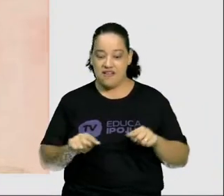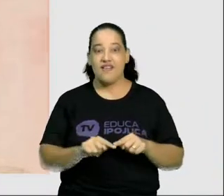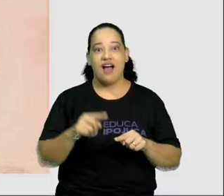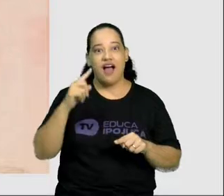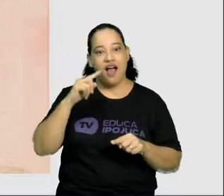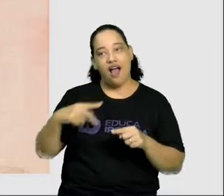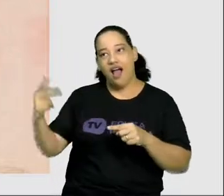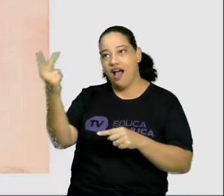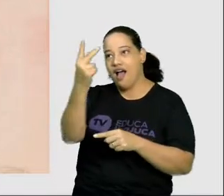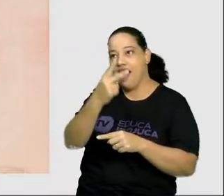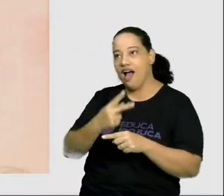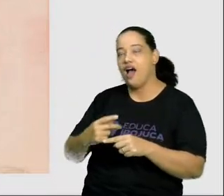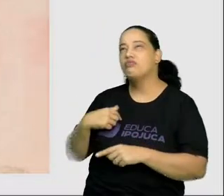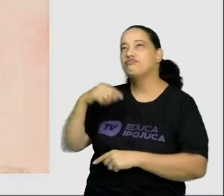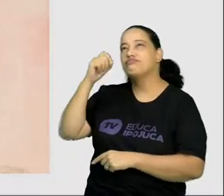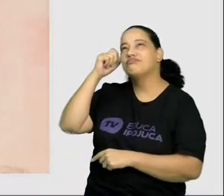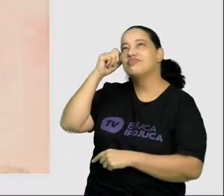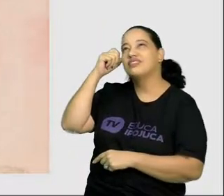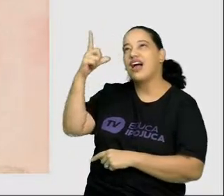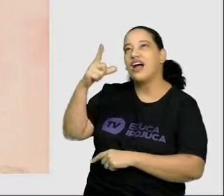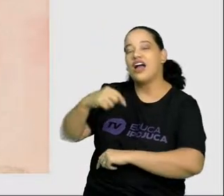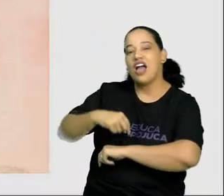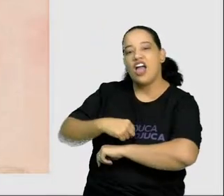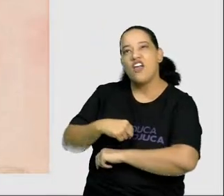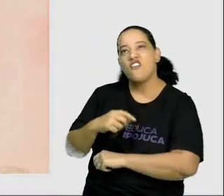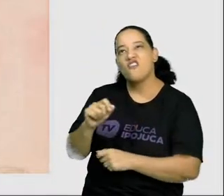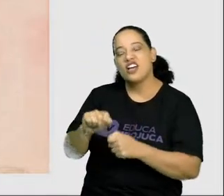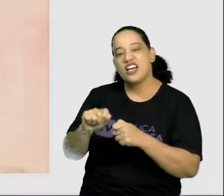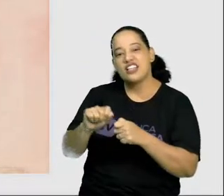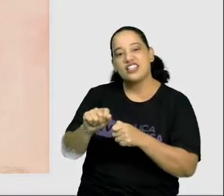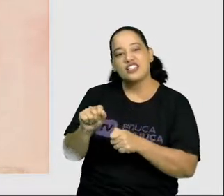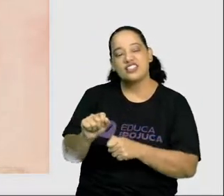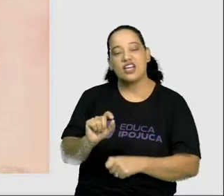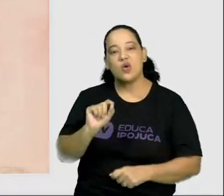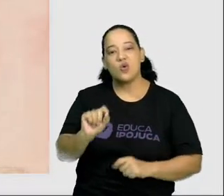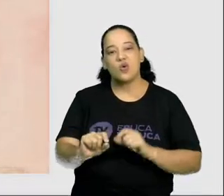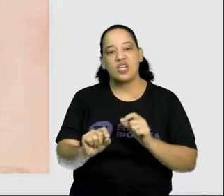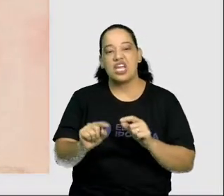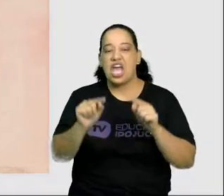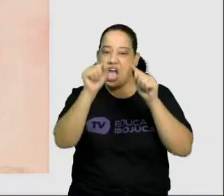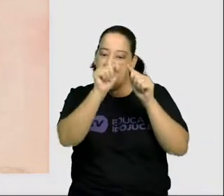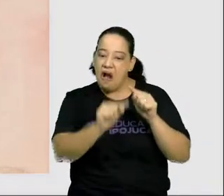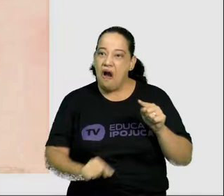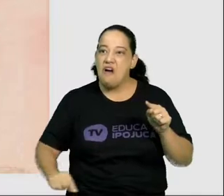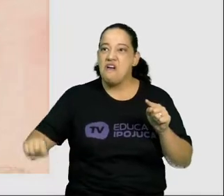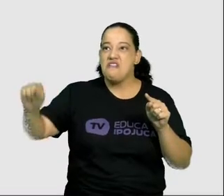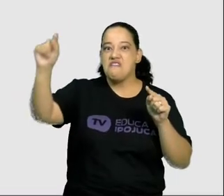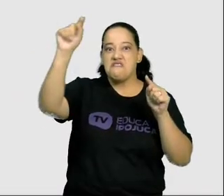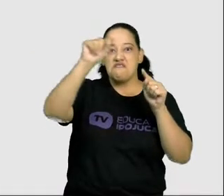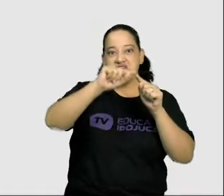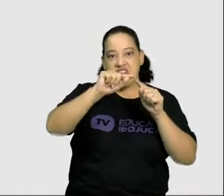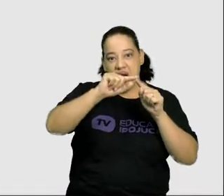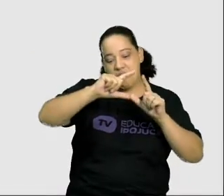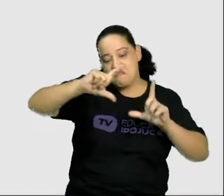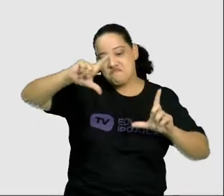Tive uma ideia. Agora, eu vou fazer uma oval bem grande.